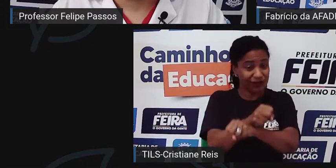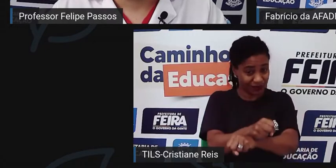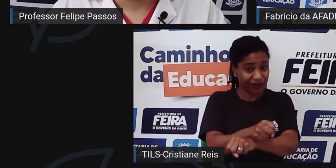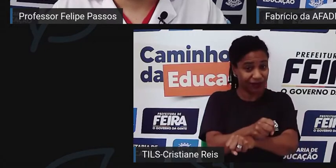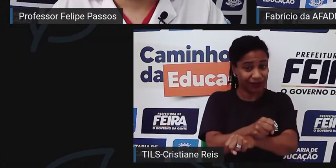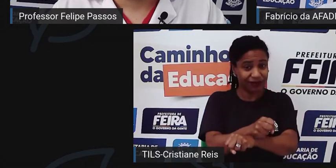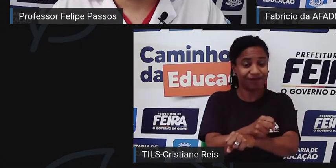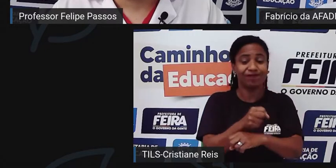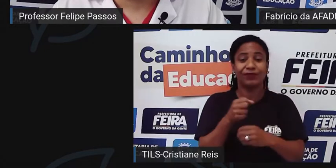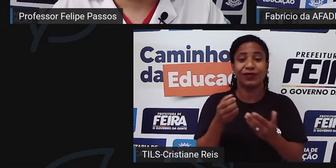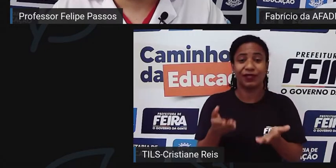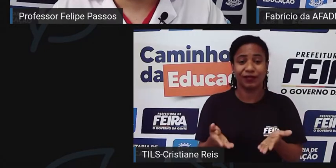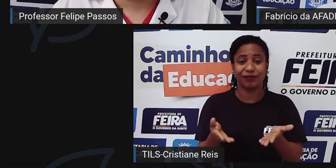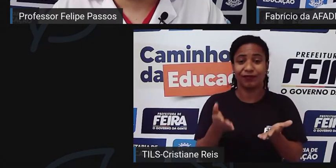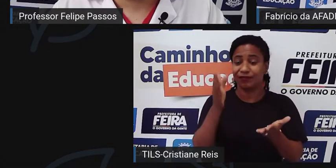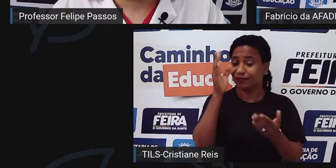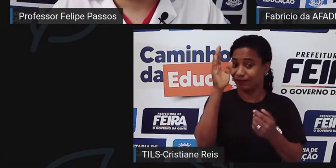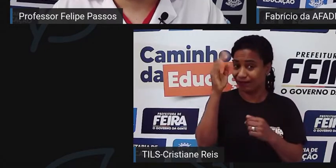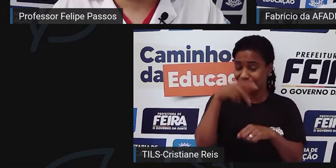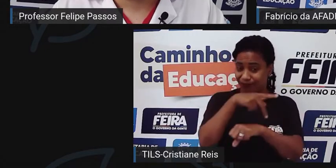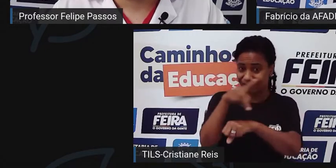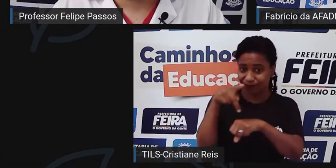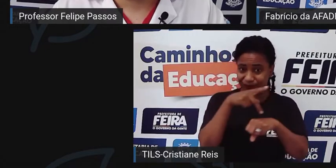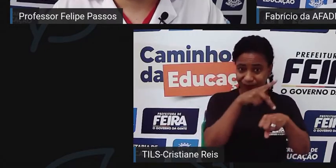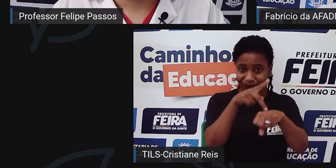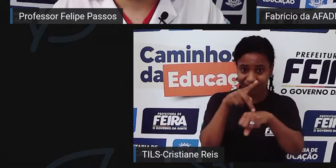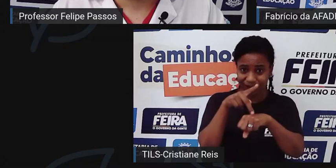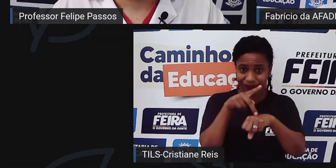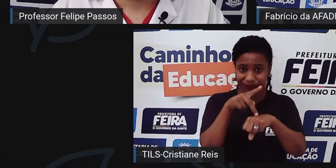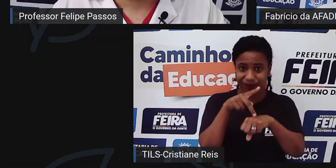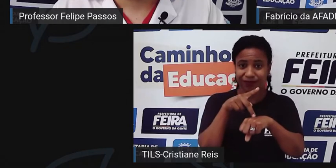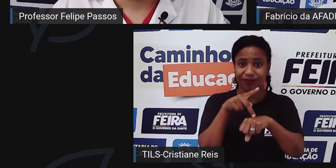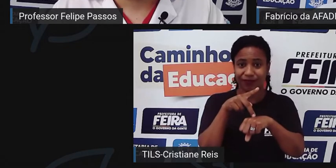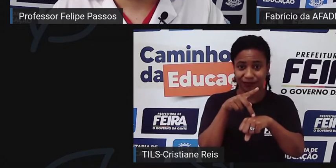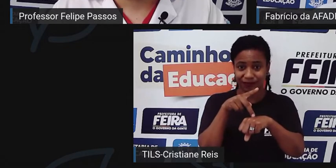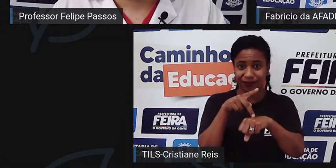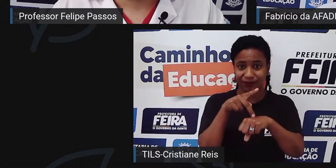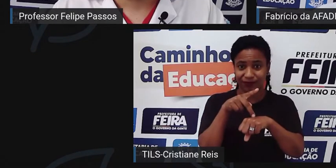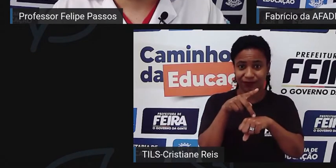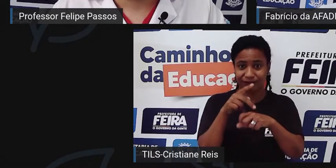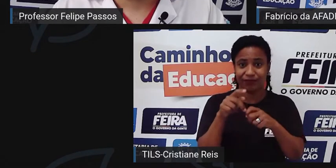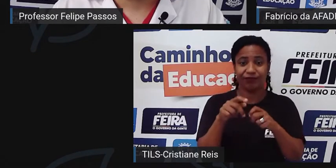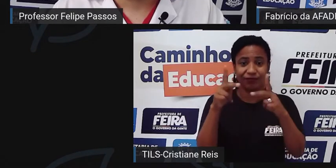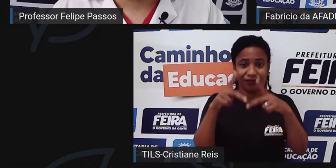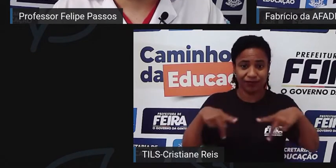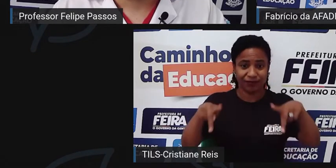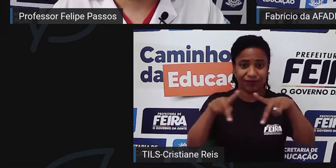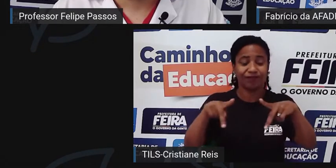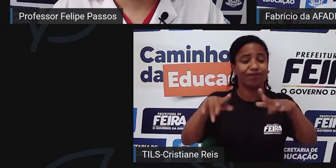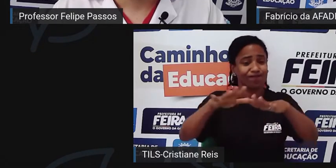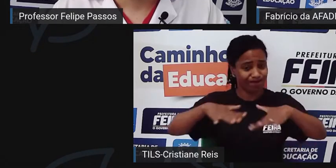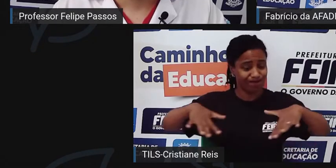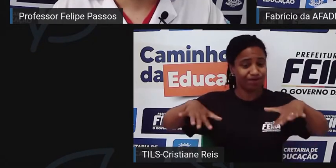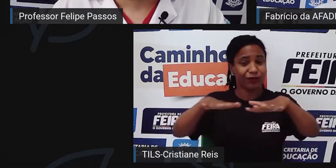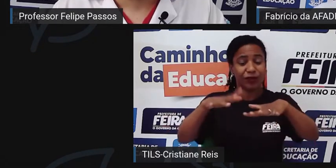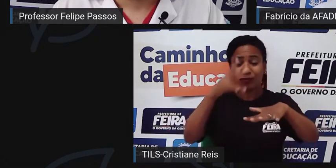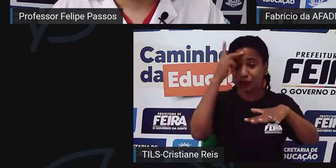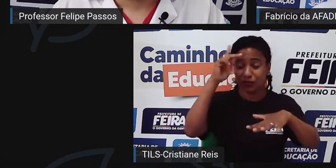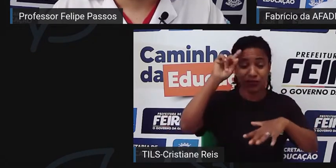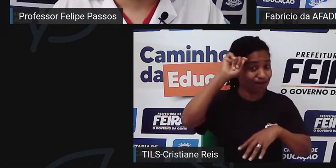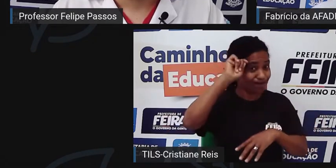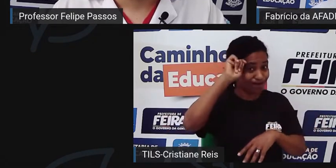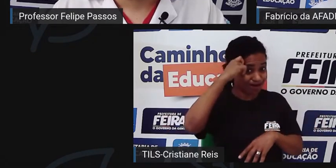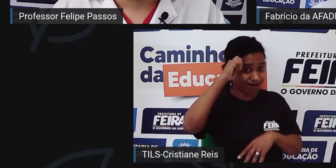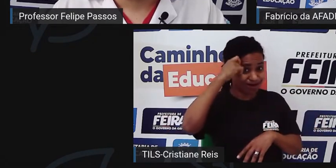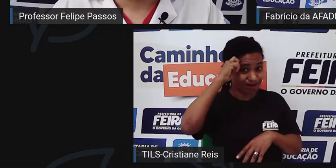que tem uma alta misticação, muitas pessoas.